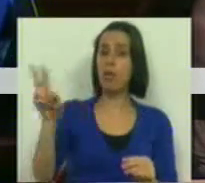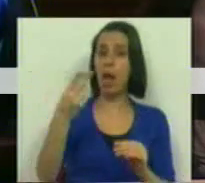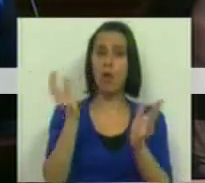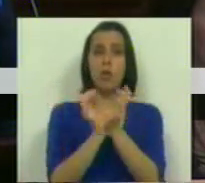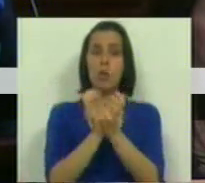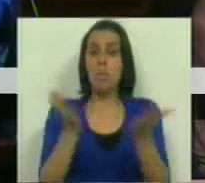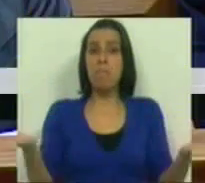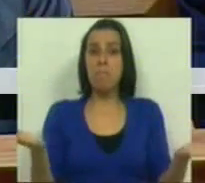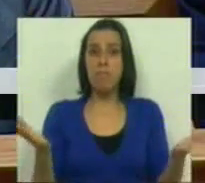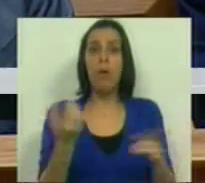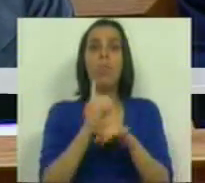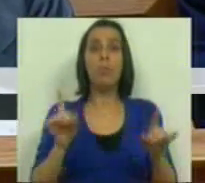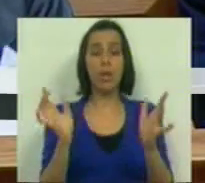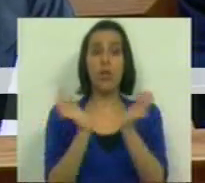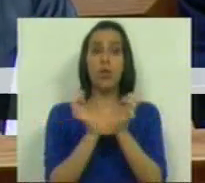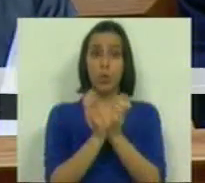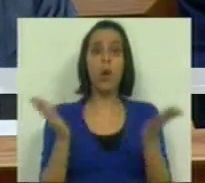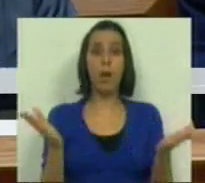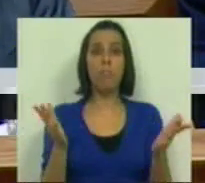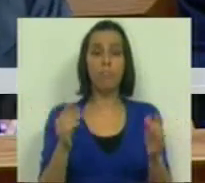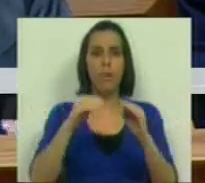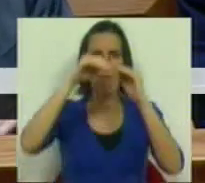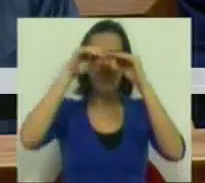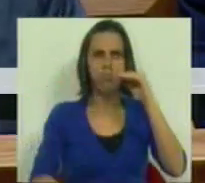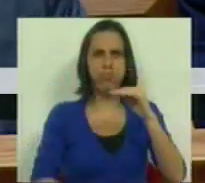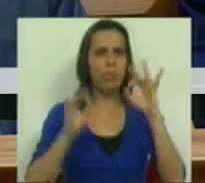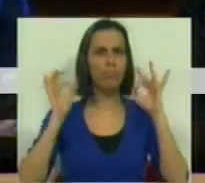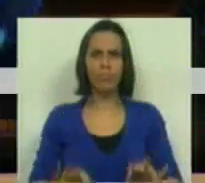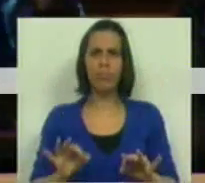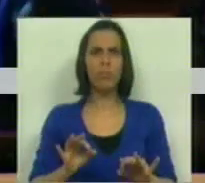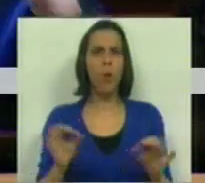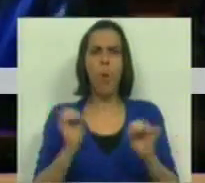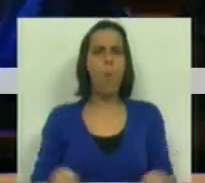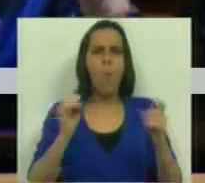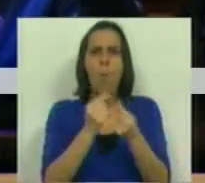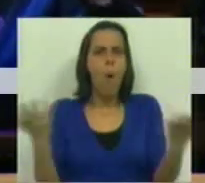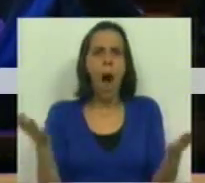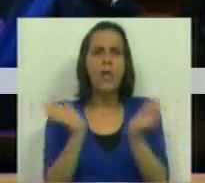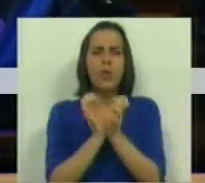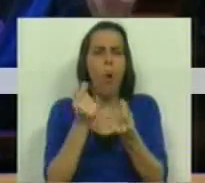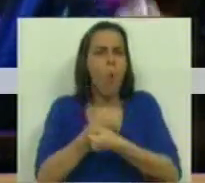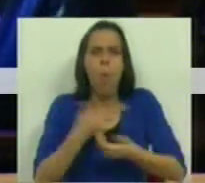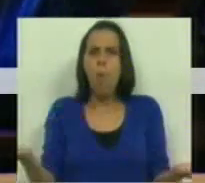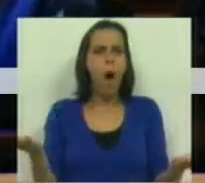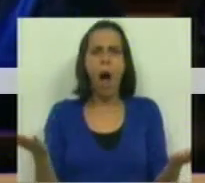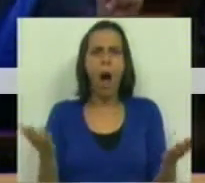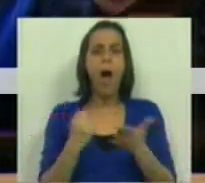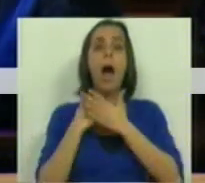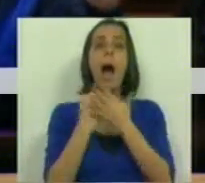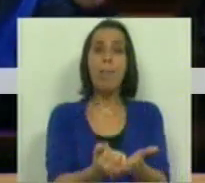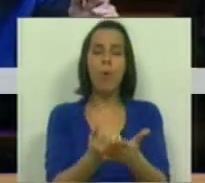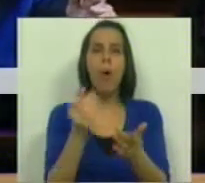euros na Segurança Social. É porque a Segurança Social bateu no fundo, Sr. Ministro. Não há dinheiro na Segurança Social para